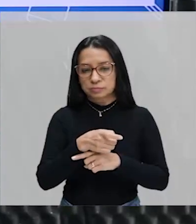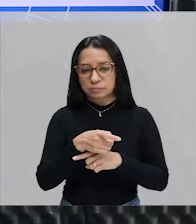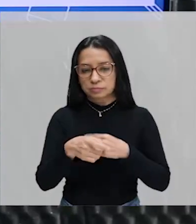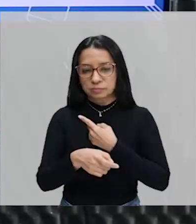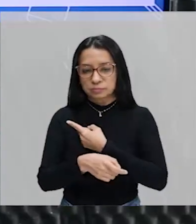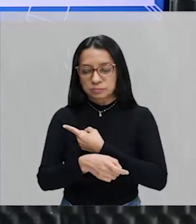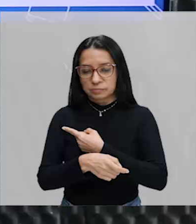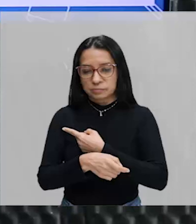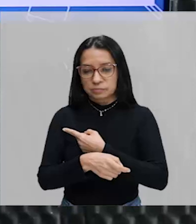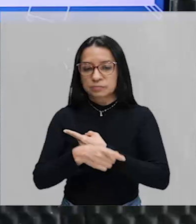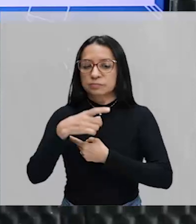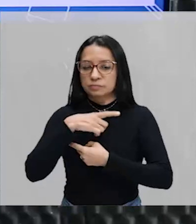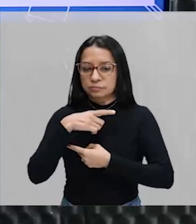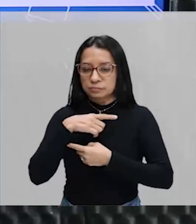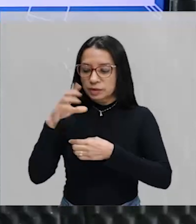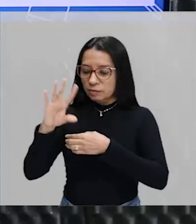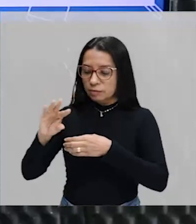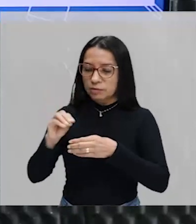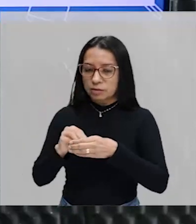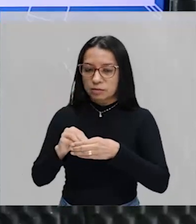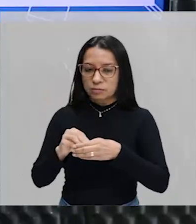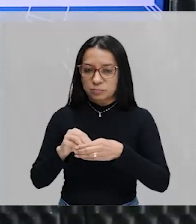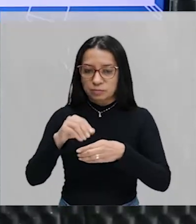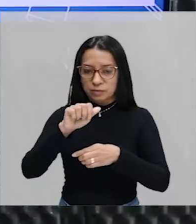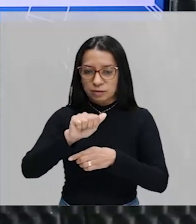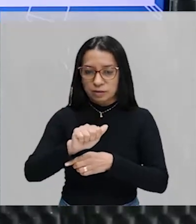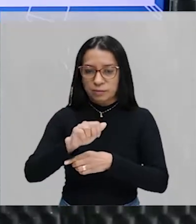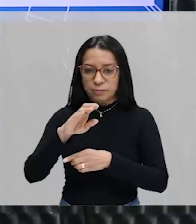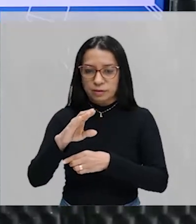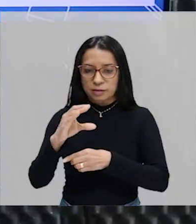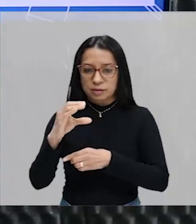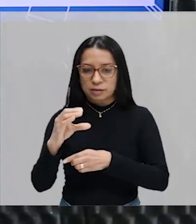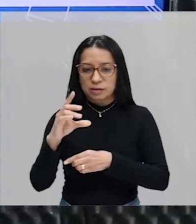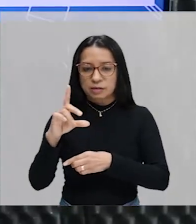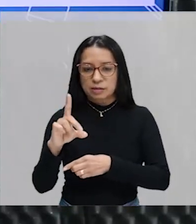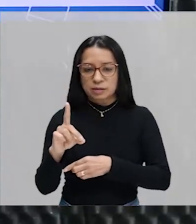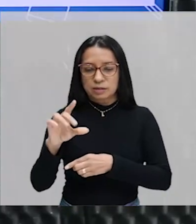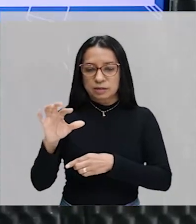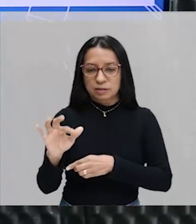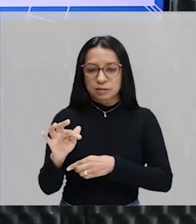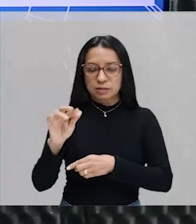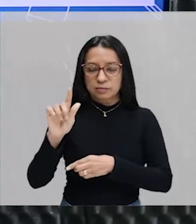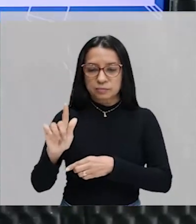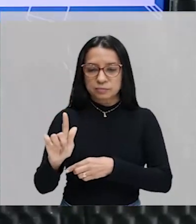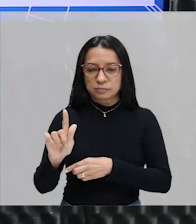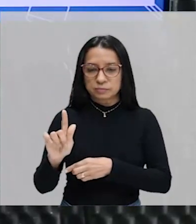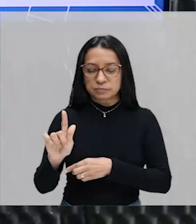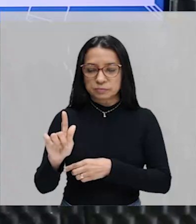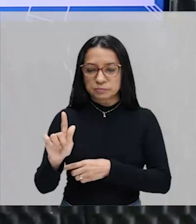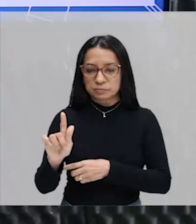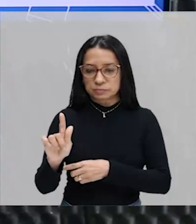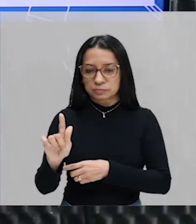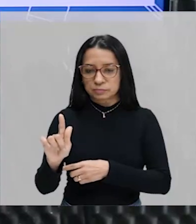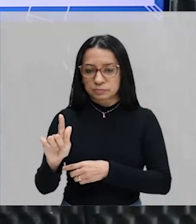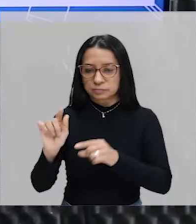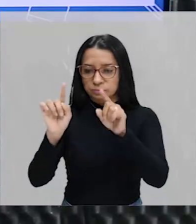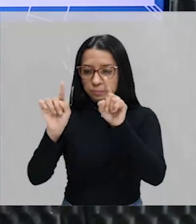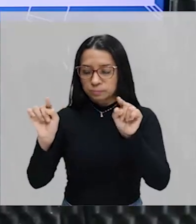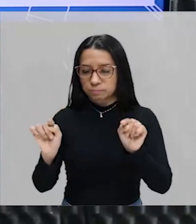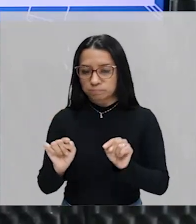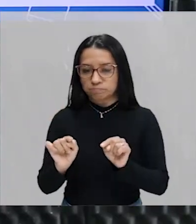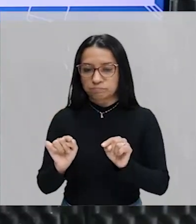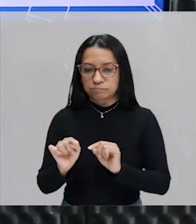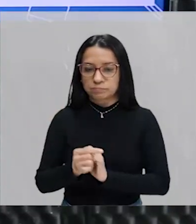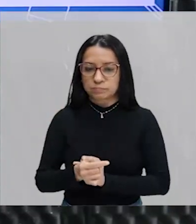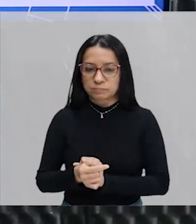ele está contido nesse conjunto aqui, ó. A, B, C, D, F e G.